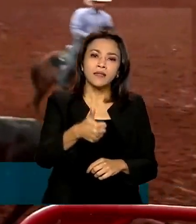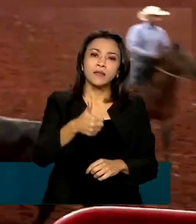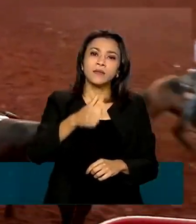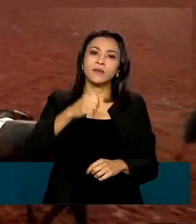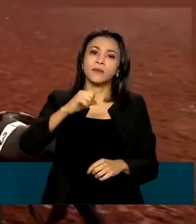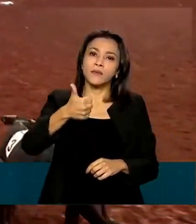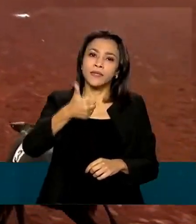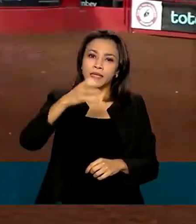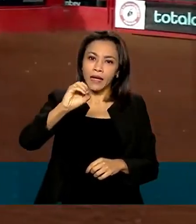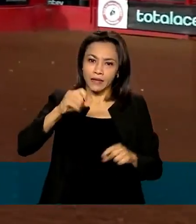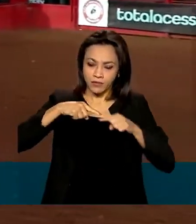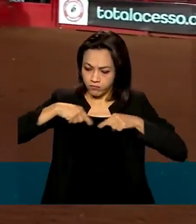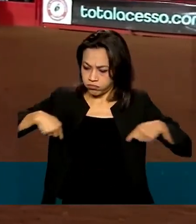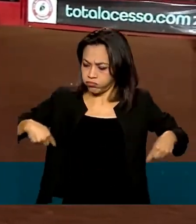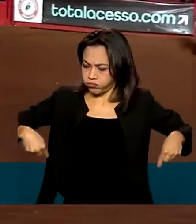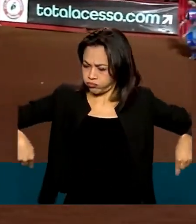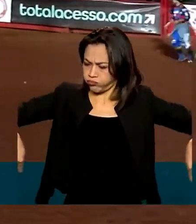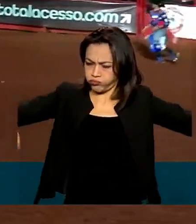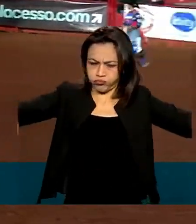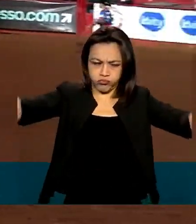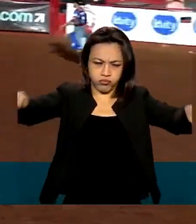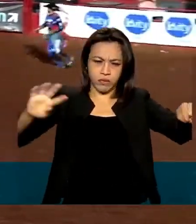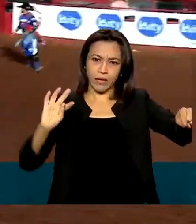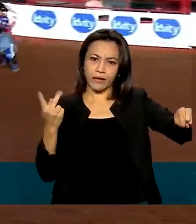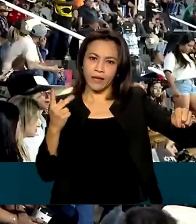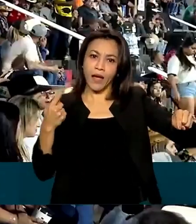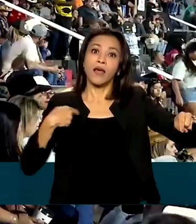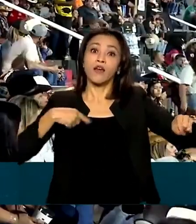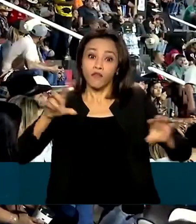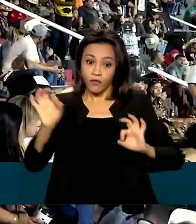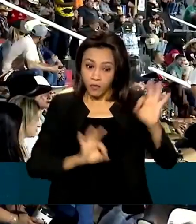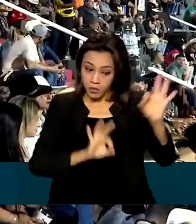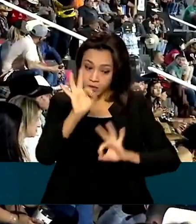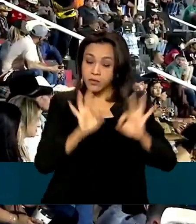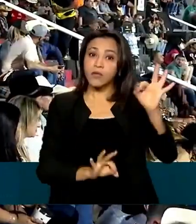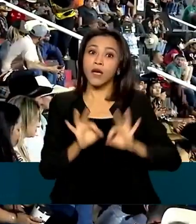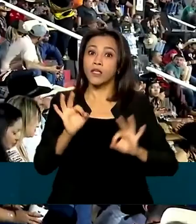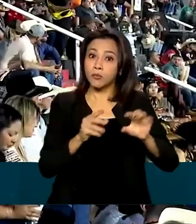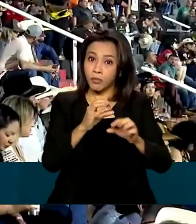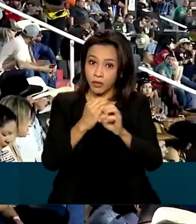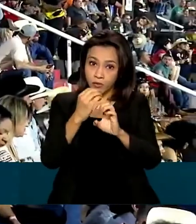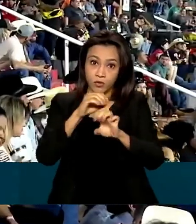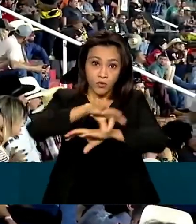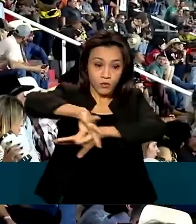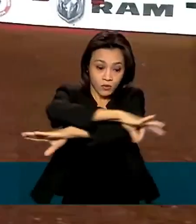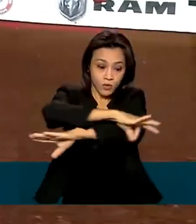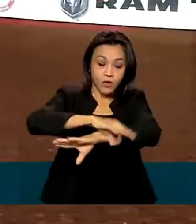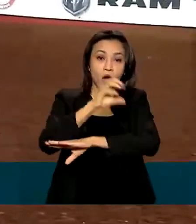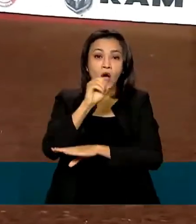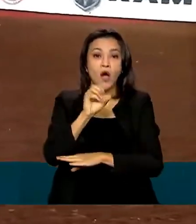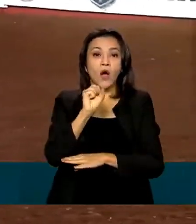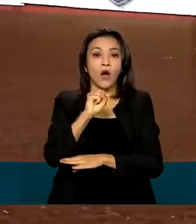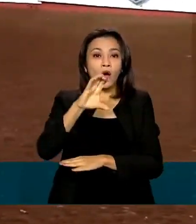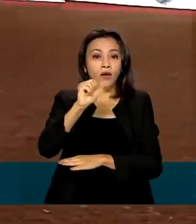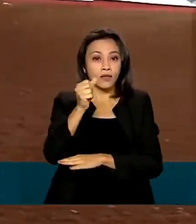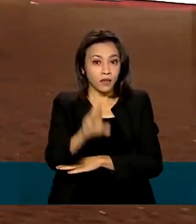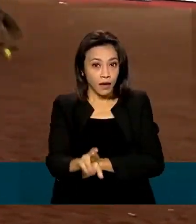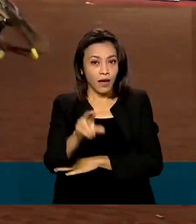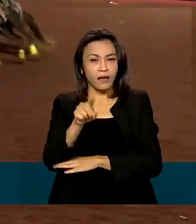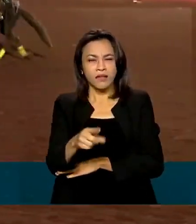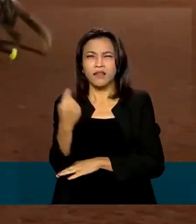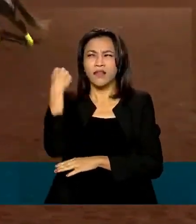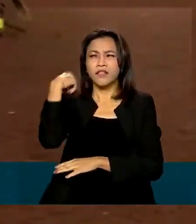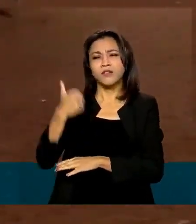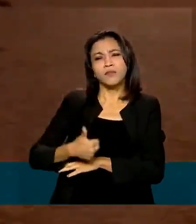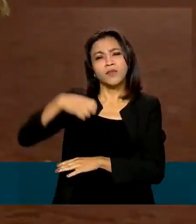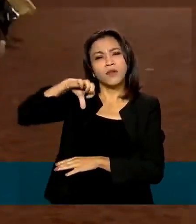Parque do Peão de Barretos foi projetado por Oscar Niemeyer e, desde 1985, sedia o maior evento de